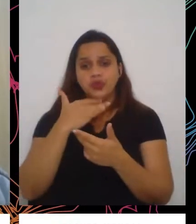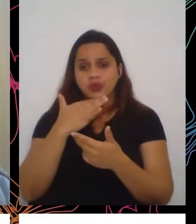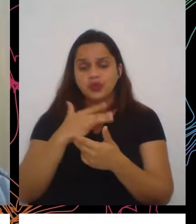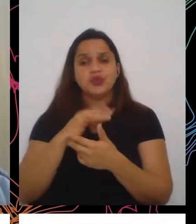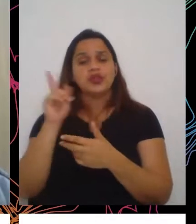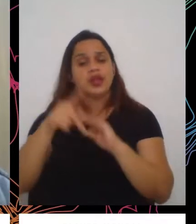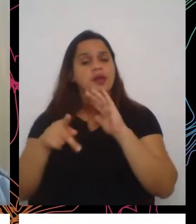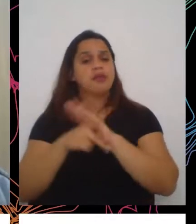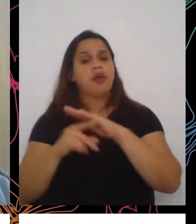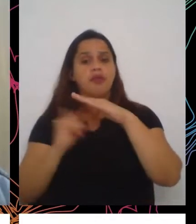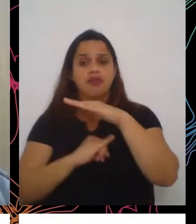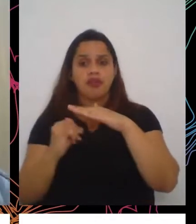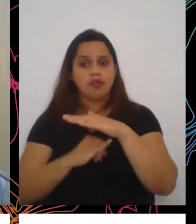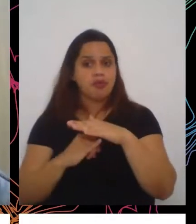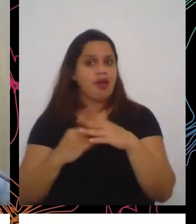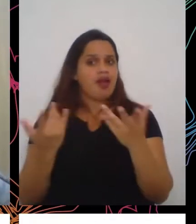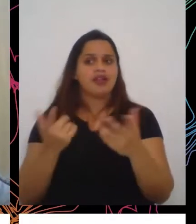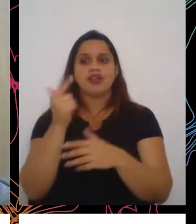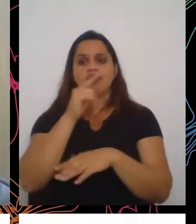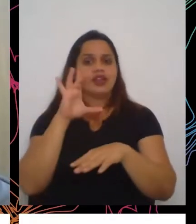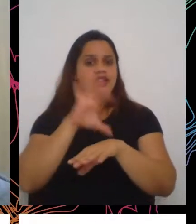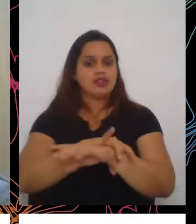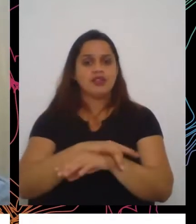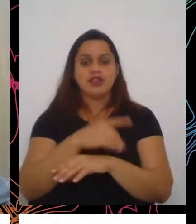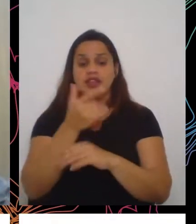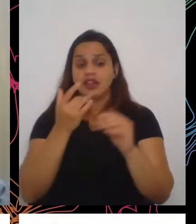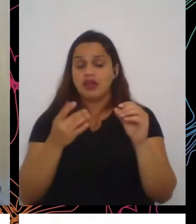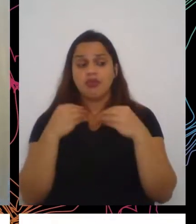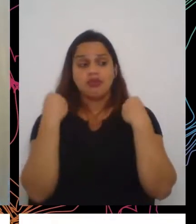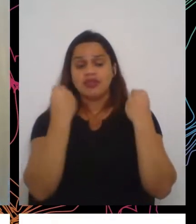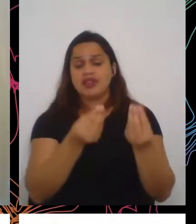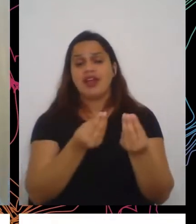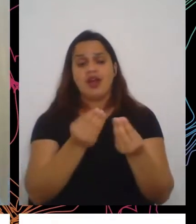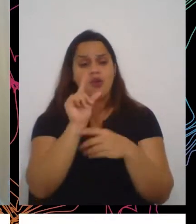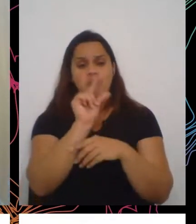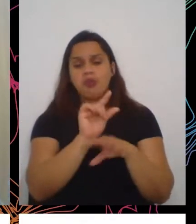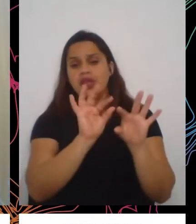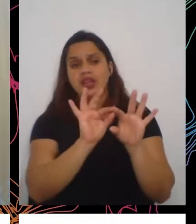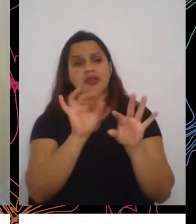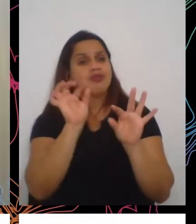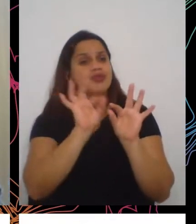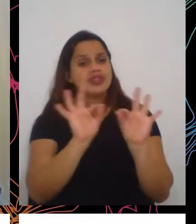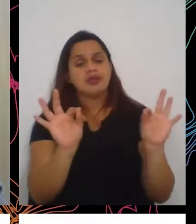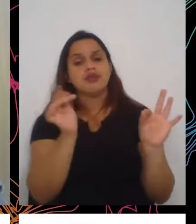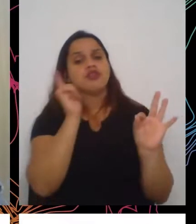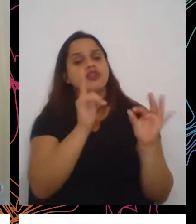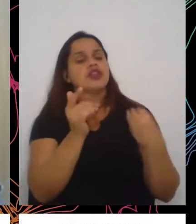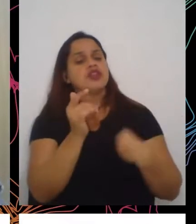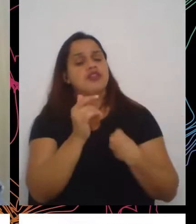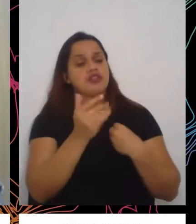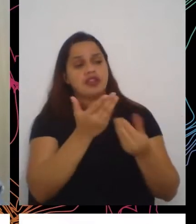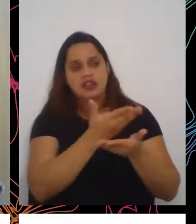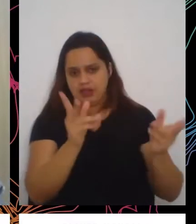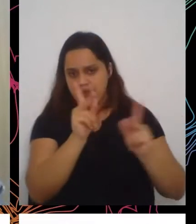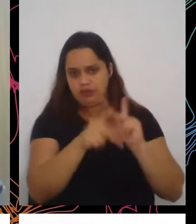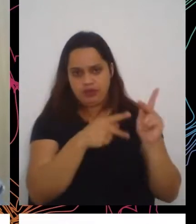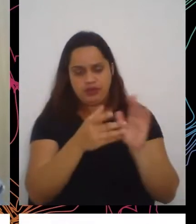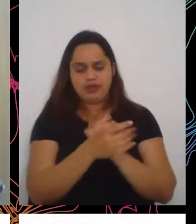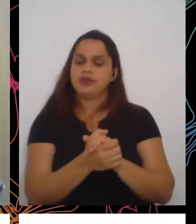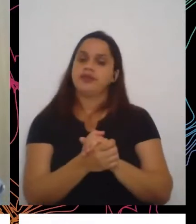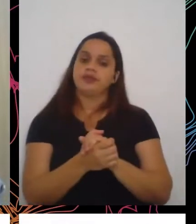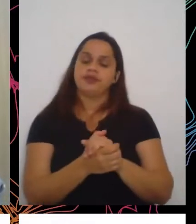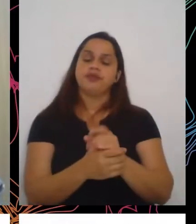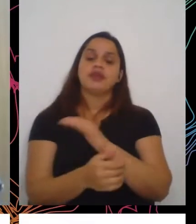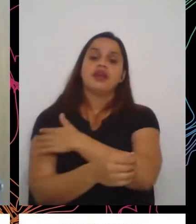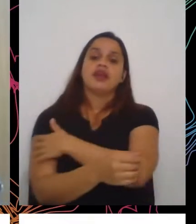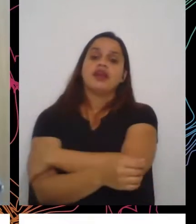precarizado, que não garante o mínimo de condições de subsistência desta população. Então, acho que a gente